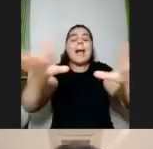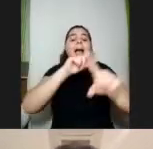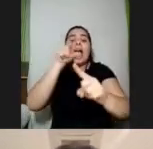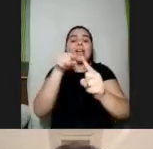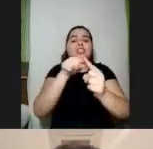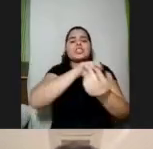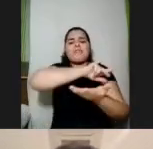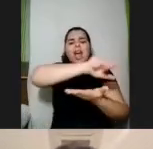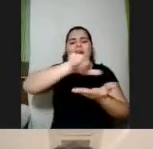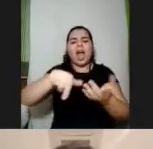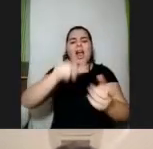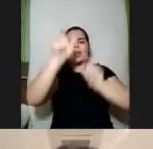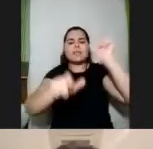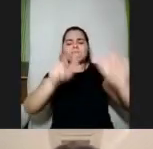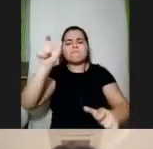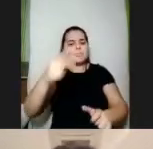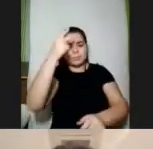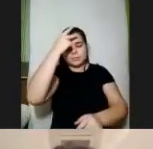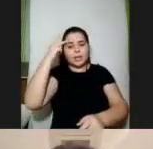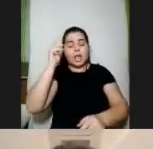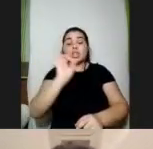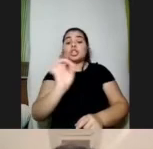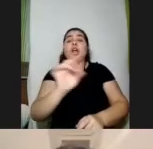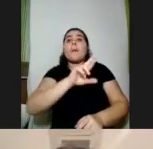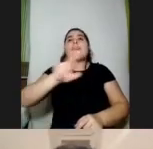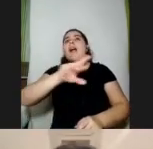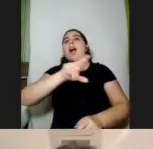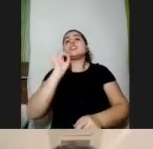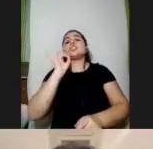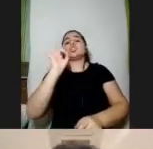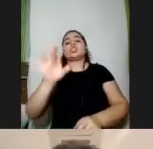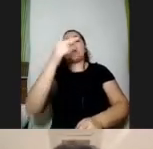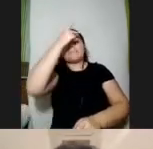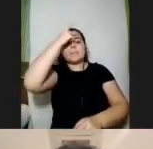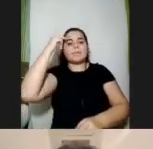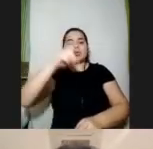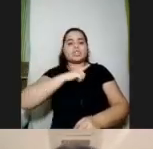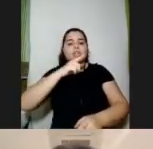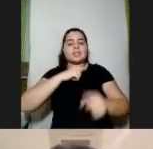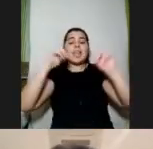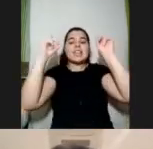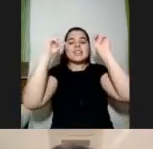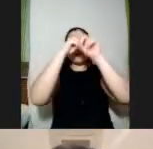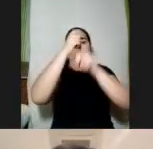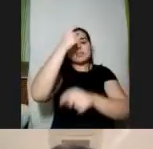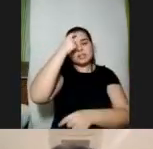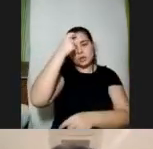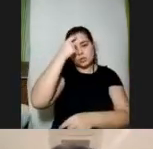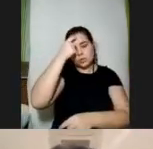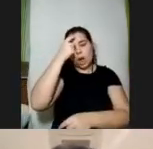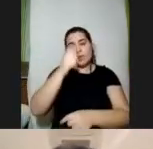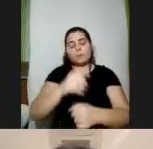do que a gente imagina não é só para pessoas com deficiência intelectual definitivamente então assim